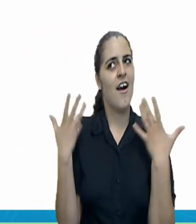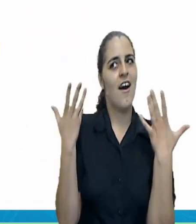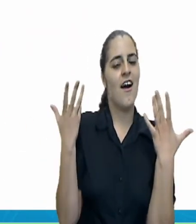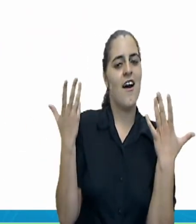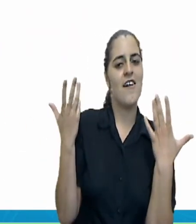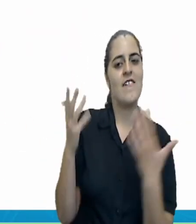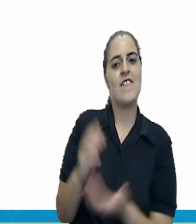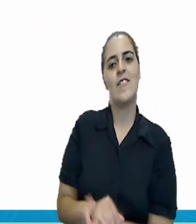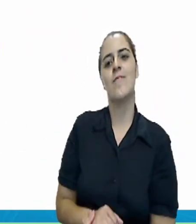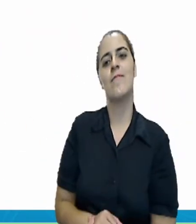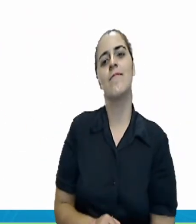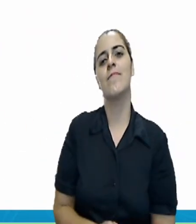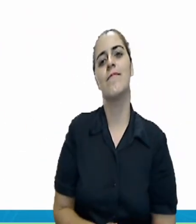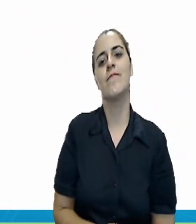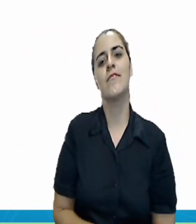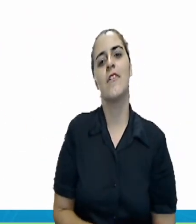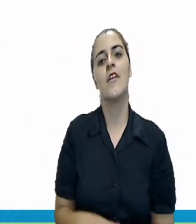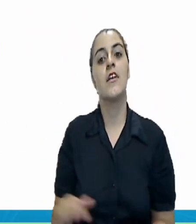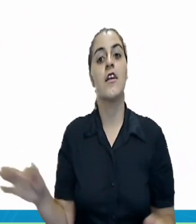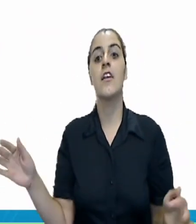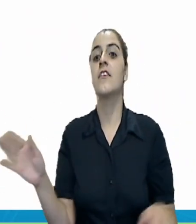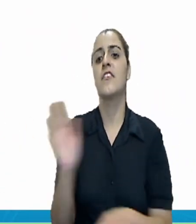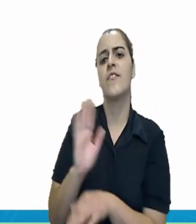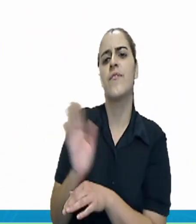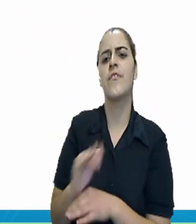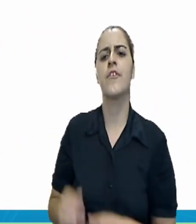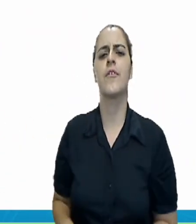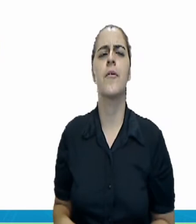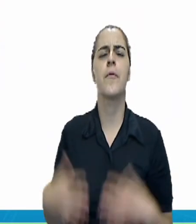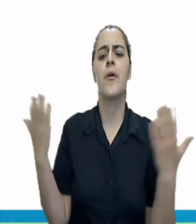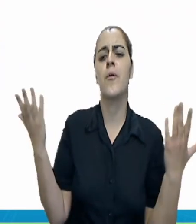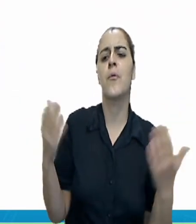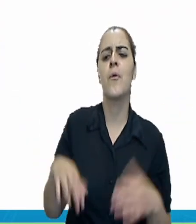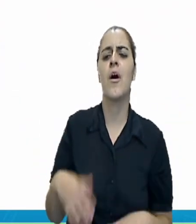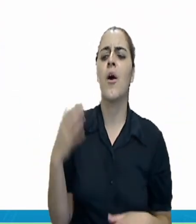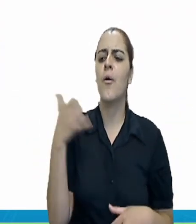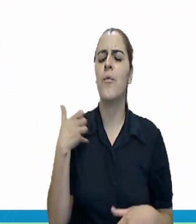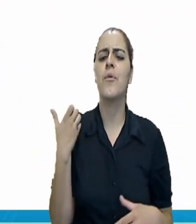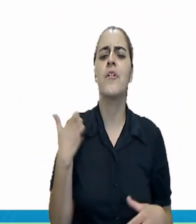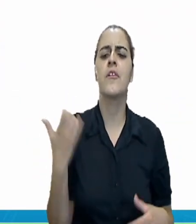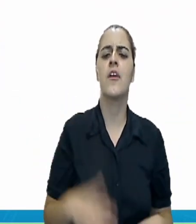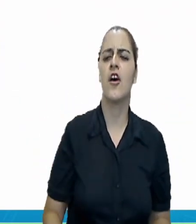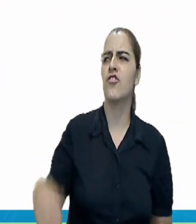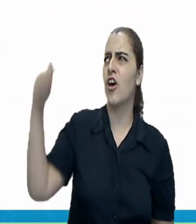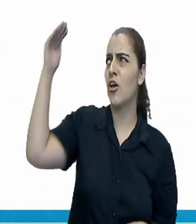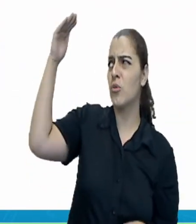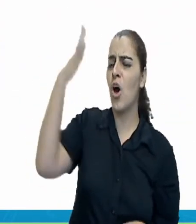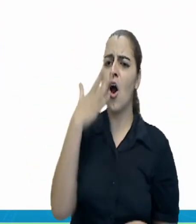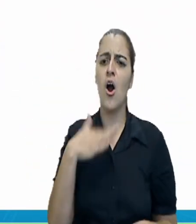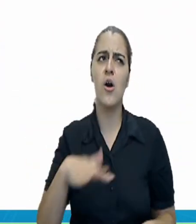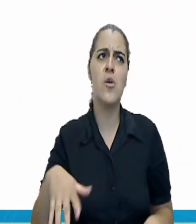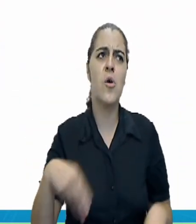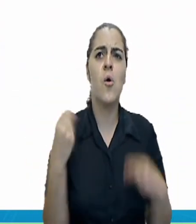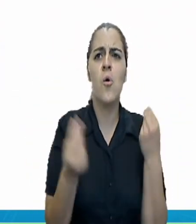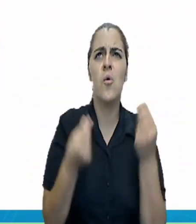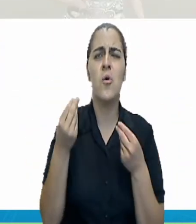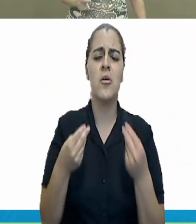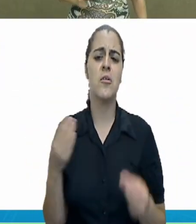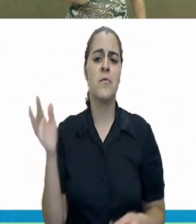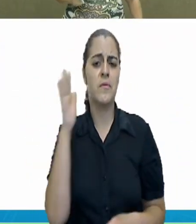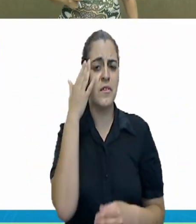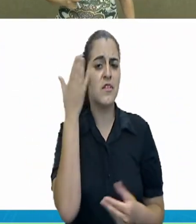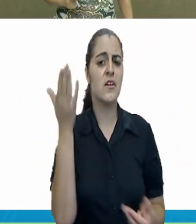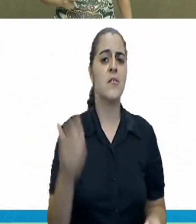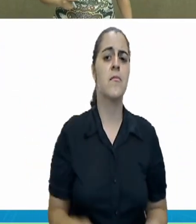Mente. Esse filme é indicado para crianças ou adultos. Como você chegou a